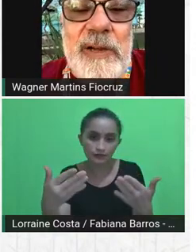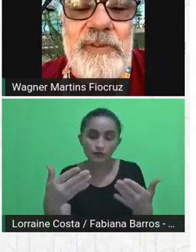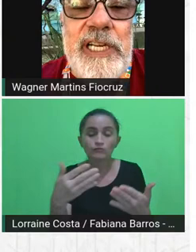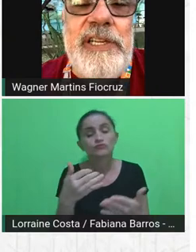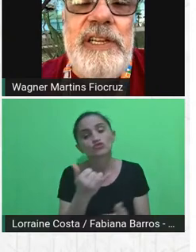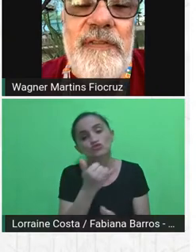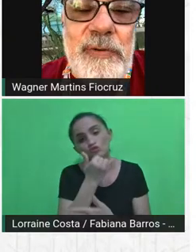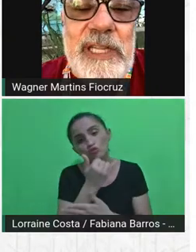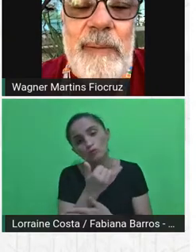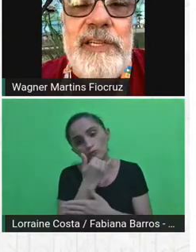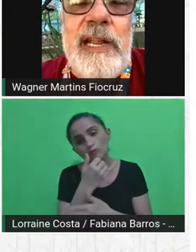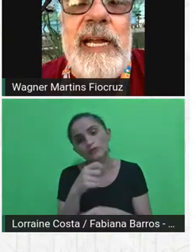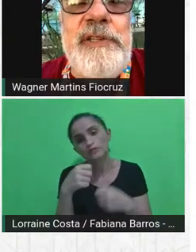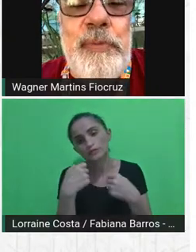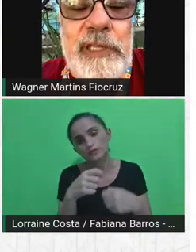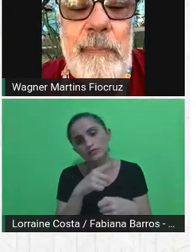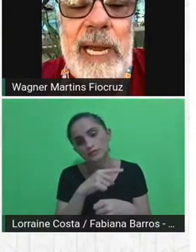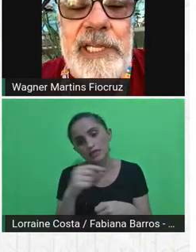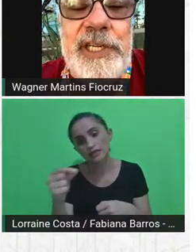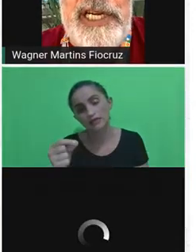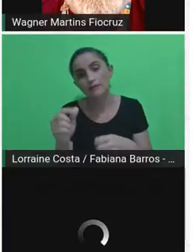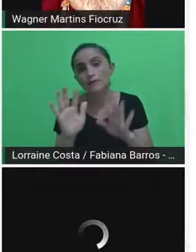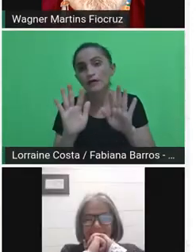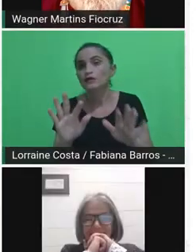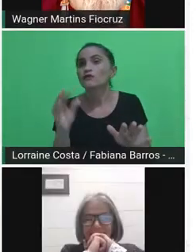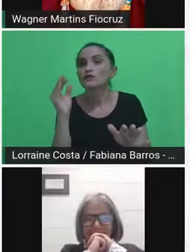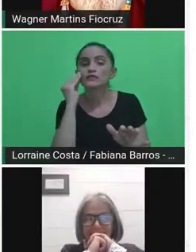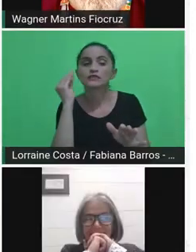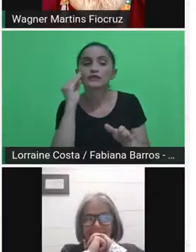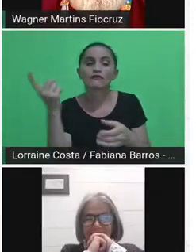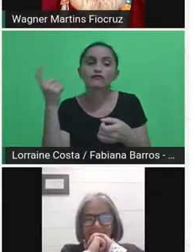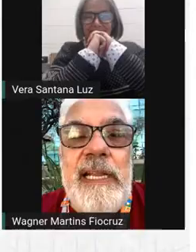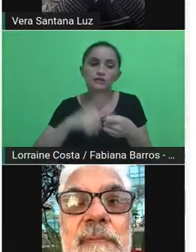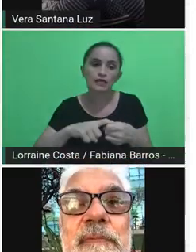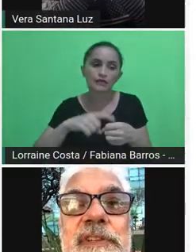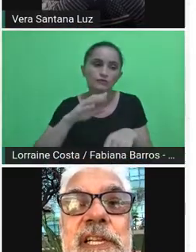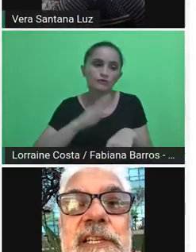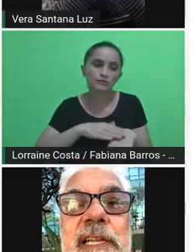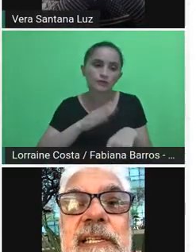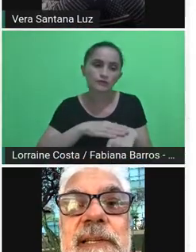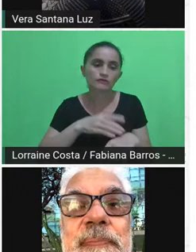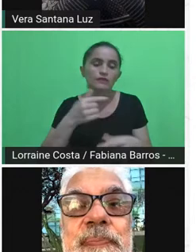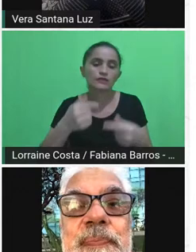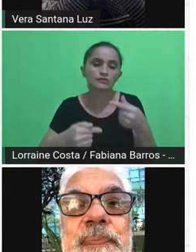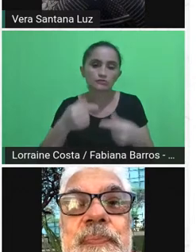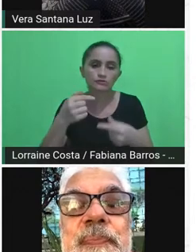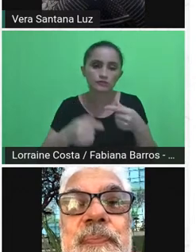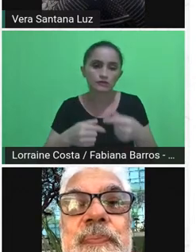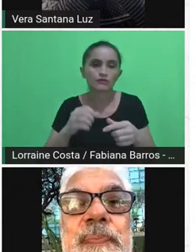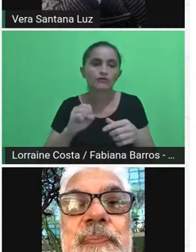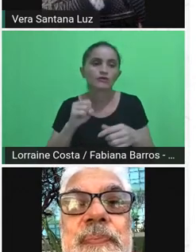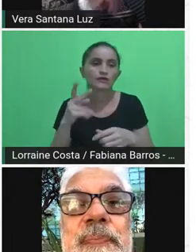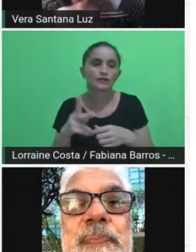achar um jeitinho de voltar mais tarde para o debate. Sheila, por gentileza.